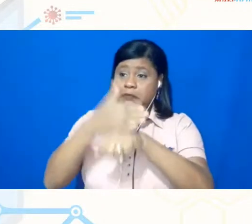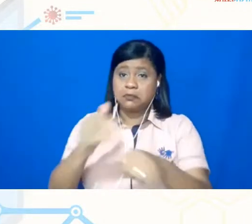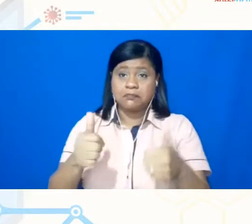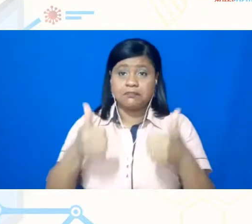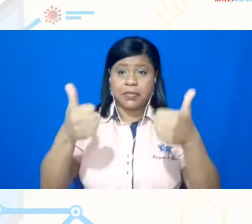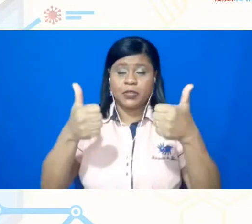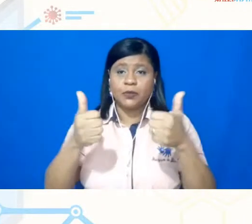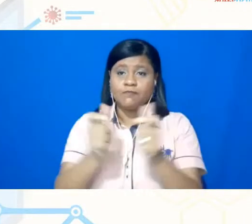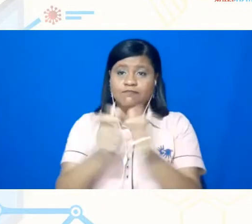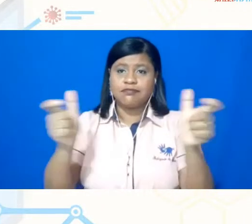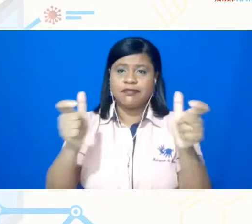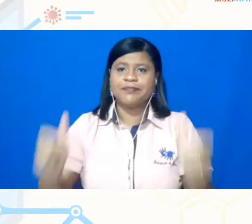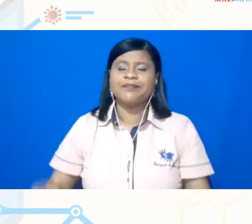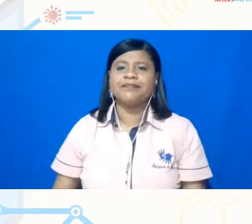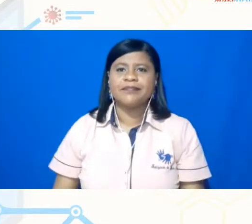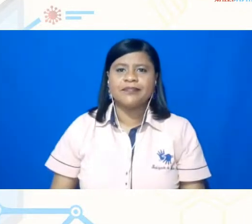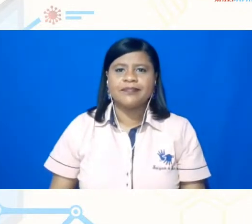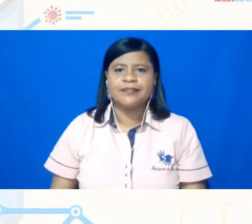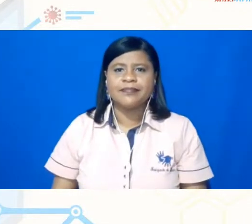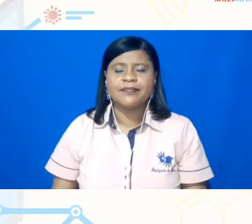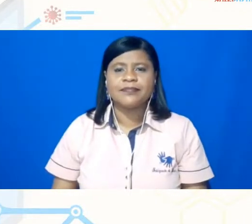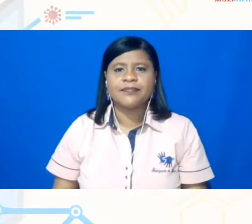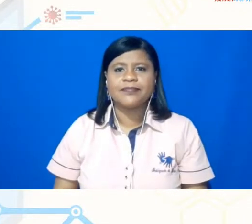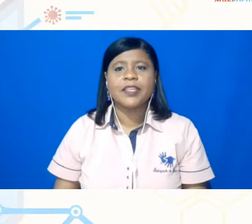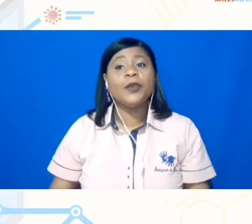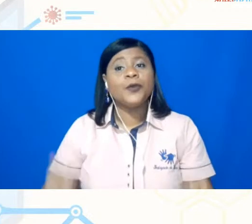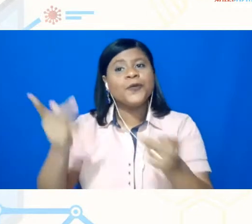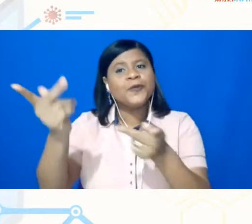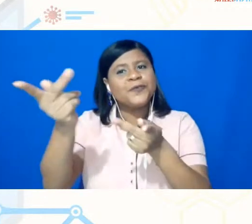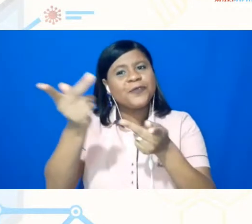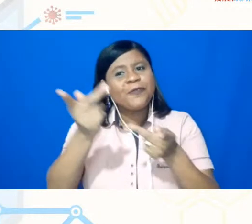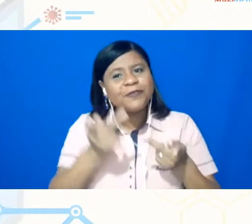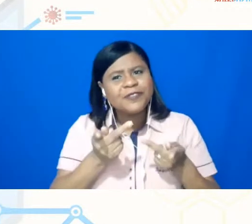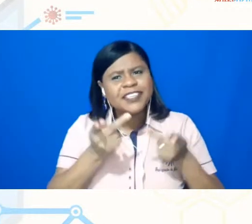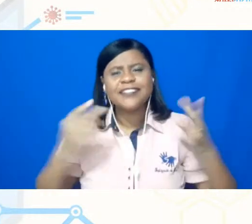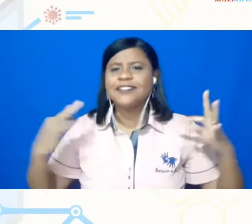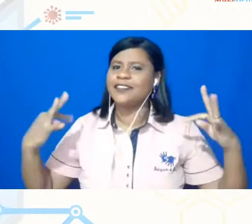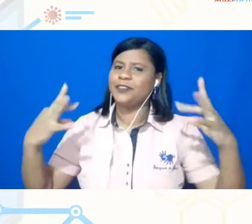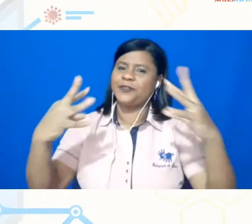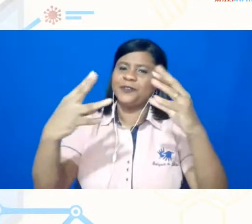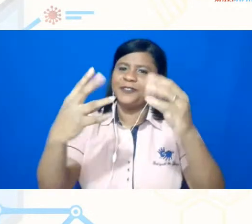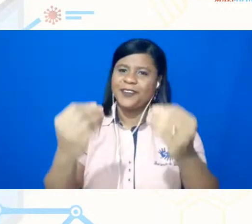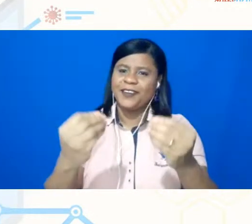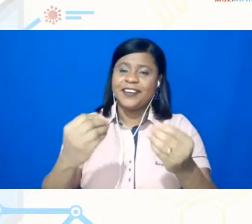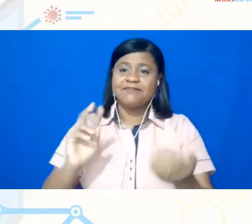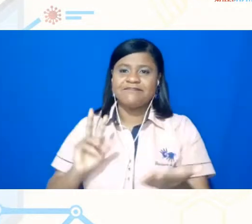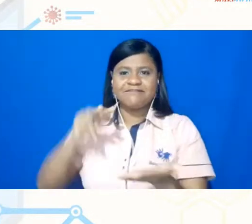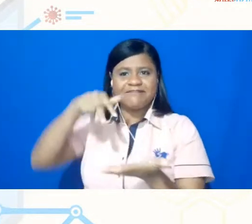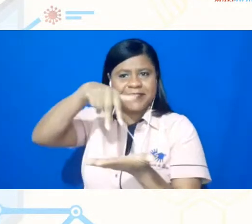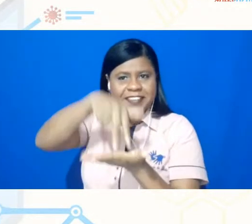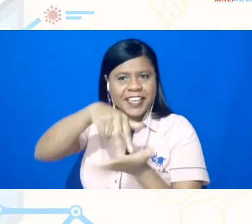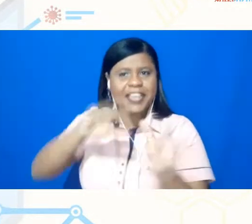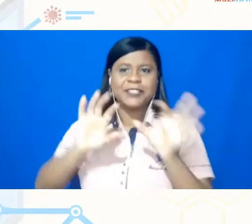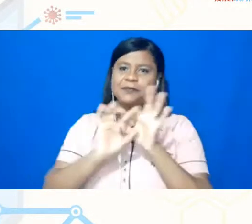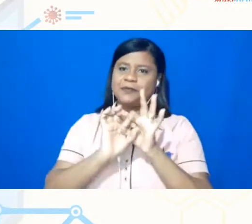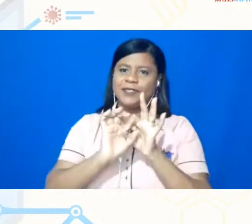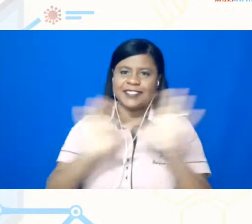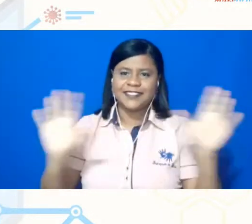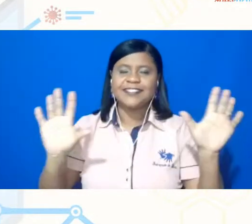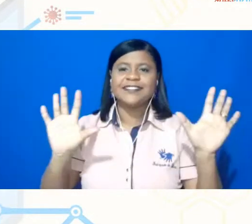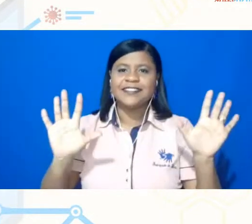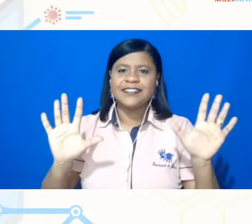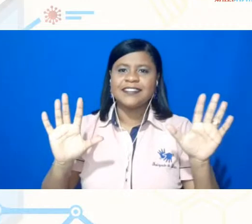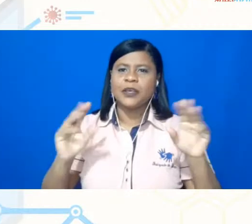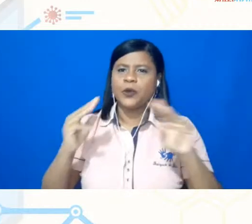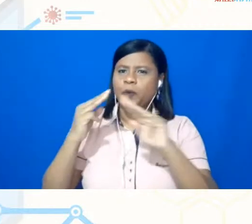Então, deixo aí o meu convite, né, a todos e a todas, ficamos à disposição também, tanto no e-mail